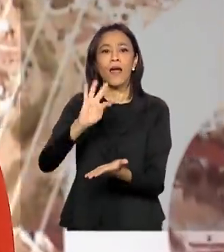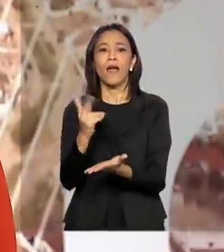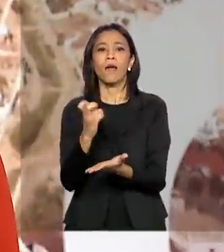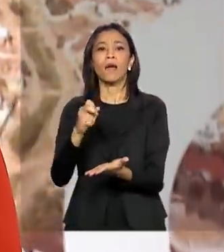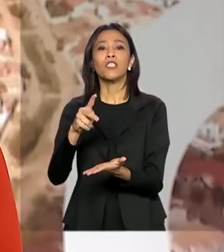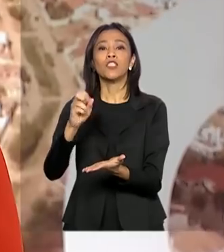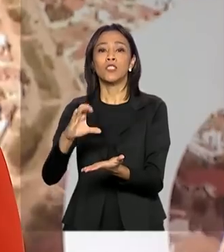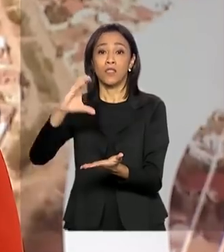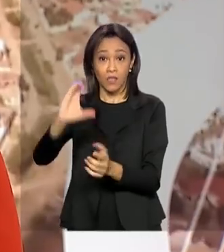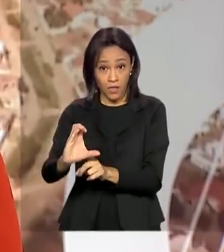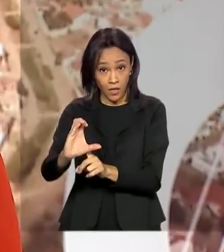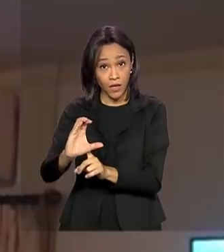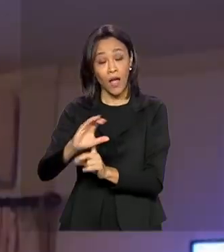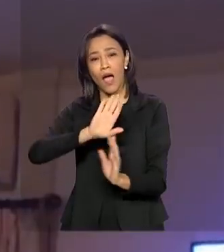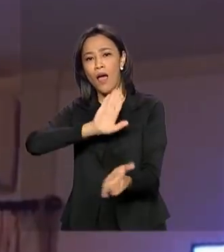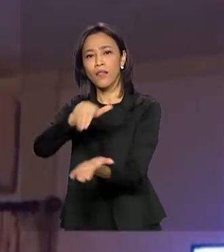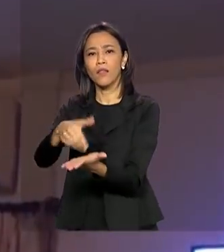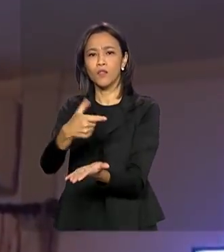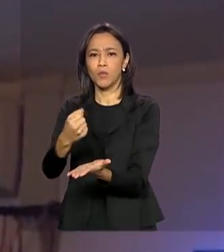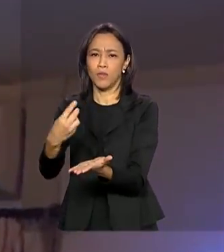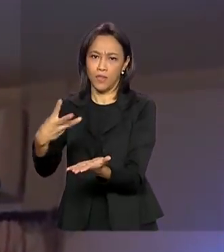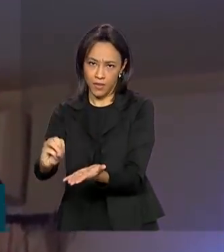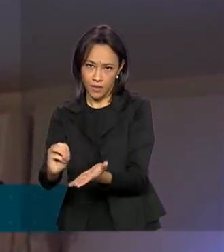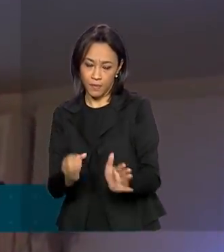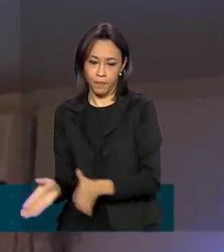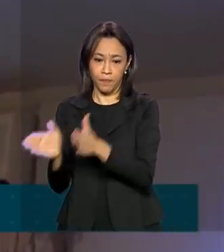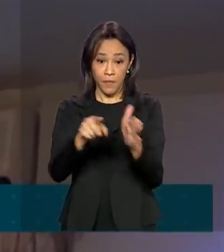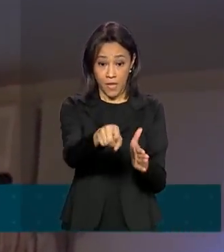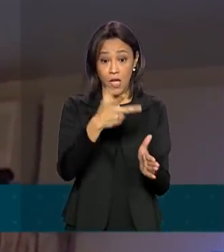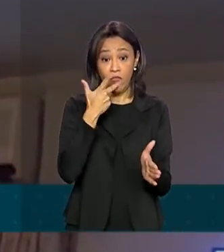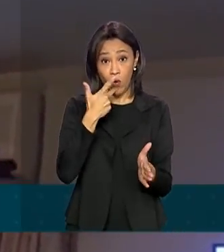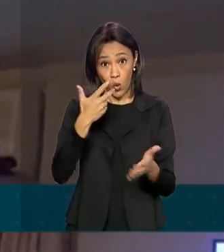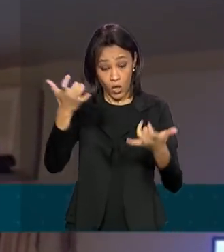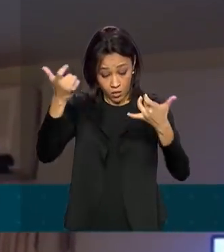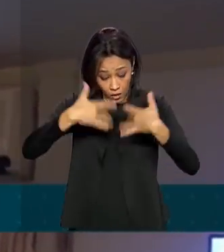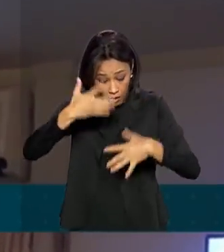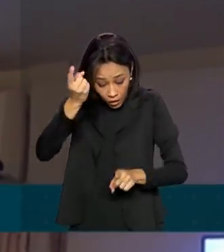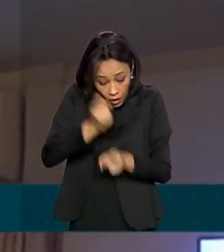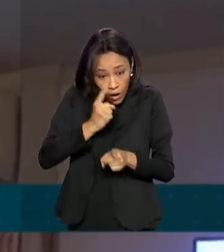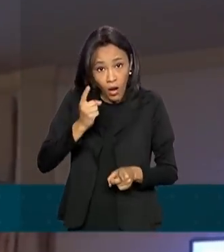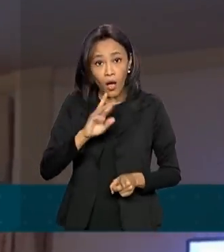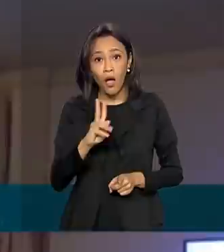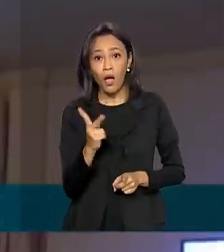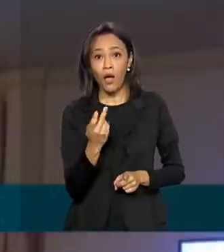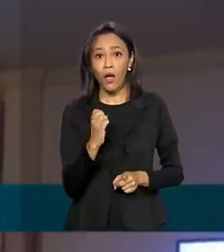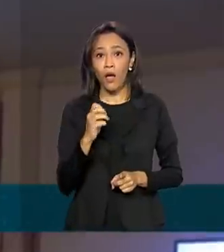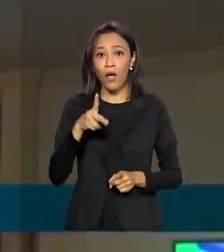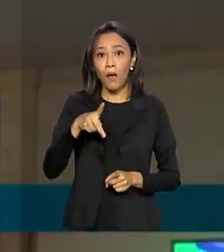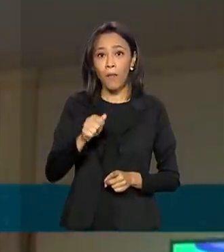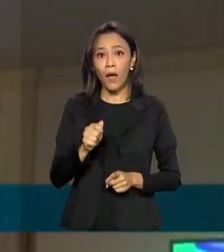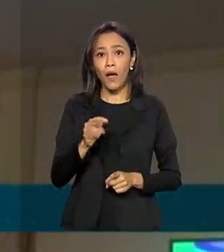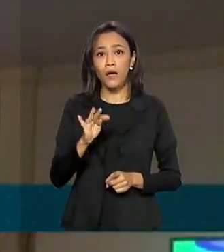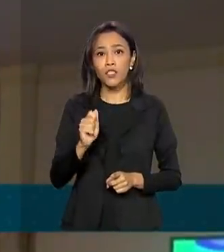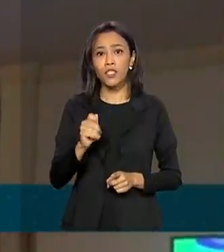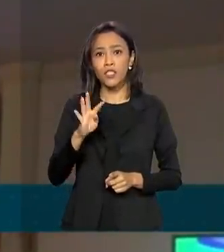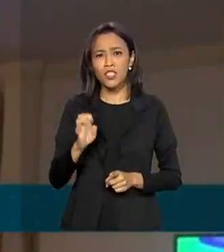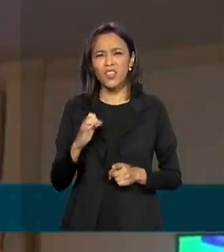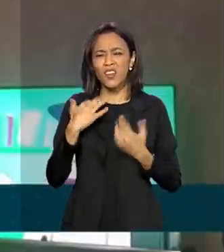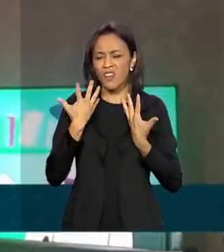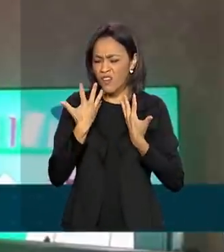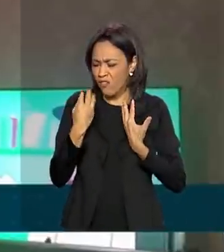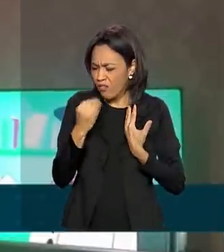2030. Gilberto descobriu que estava com hepatite C depois de sentir muita fraqueza e